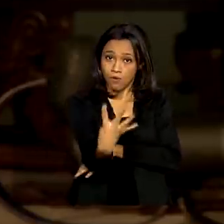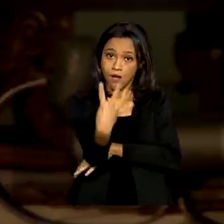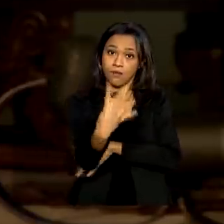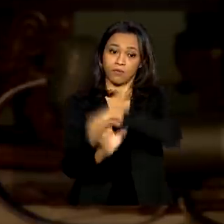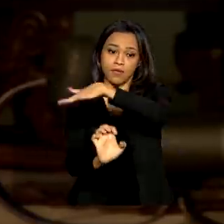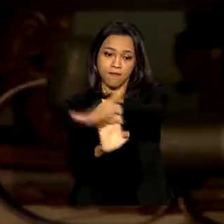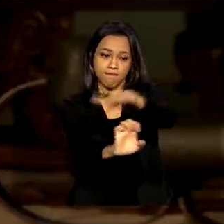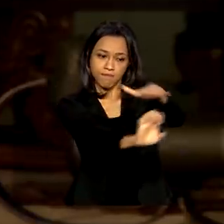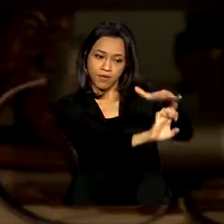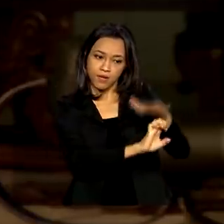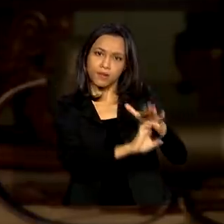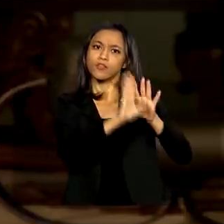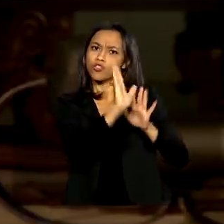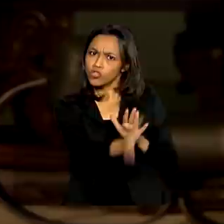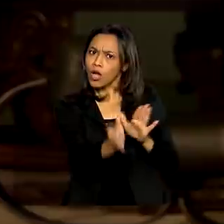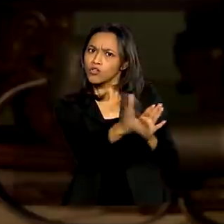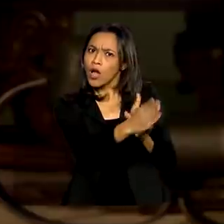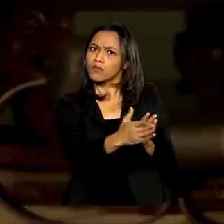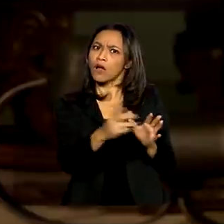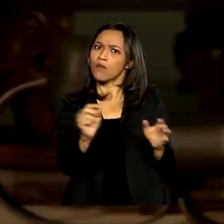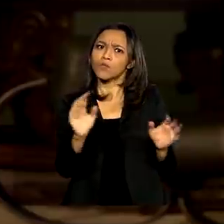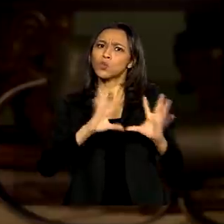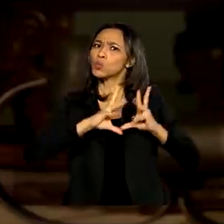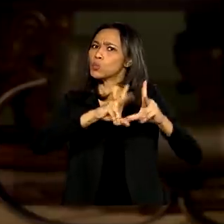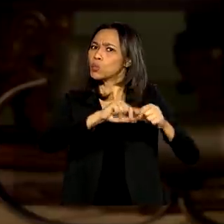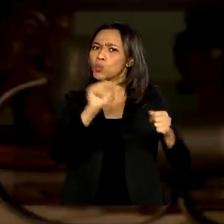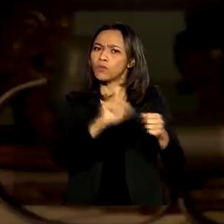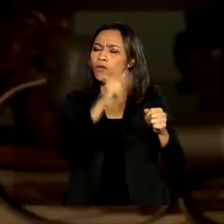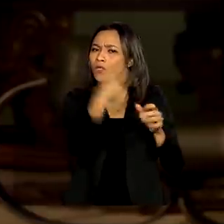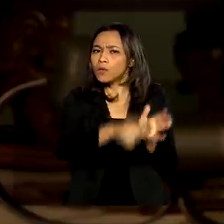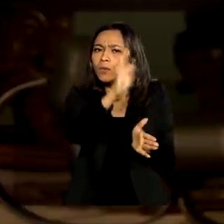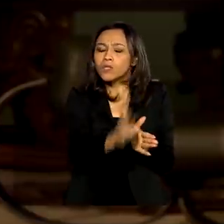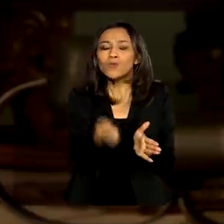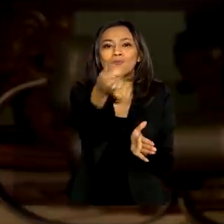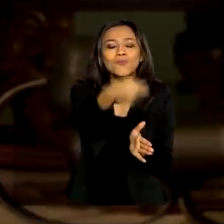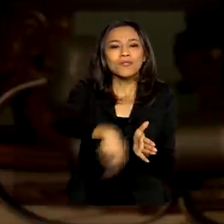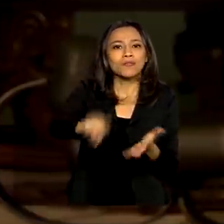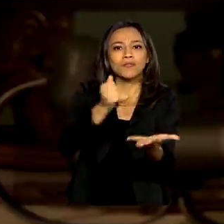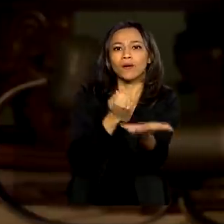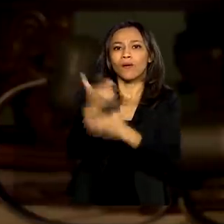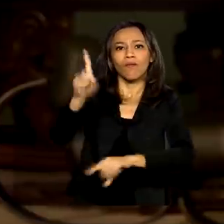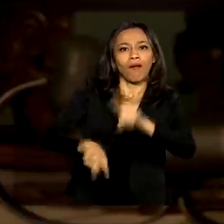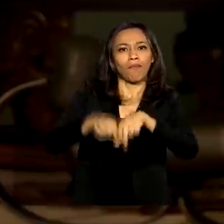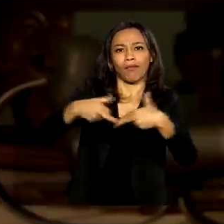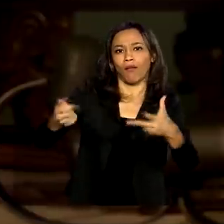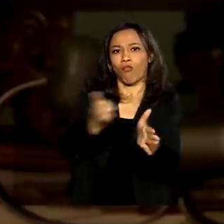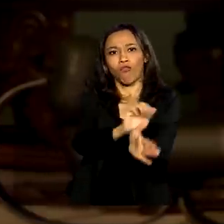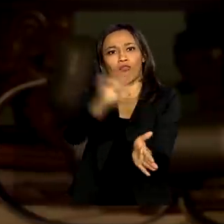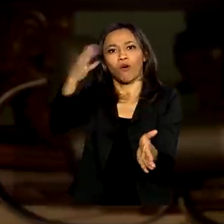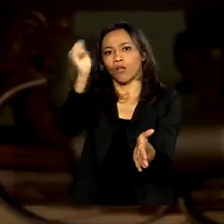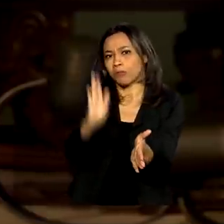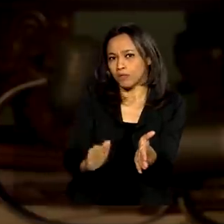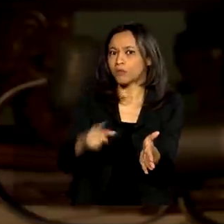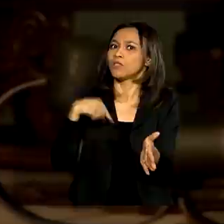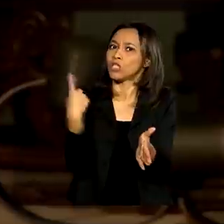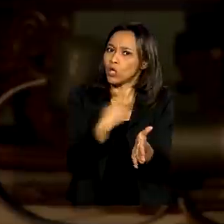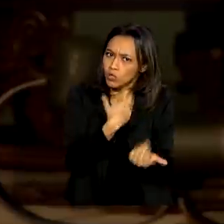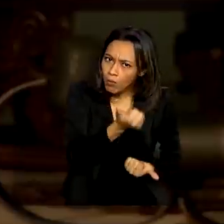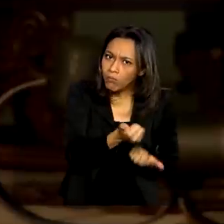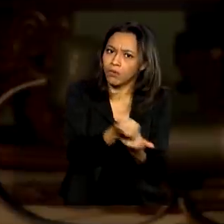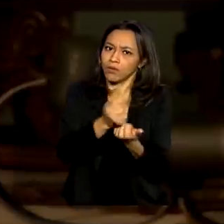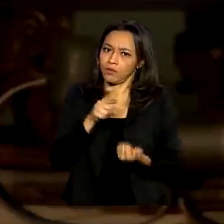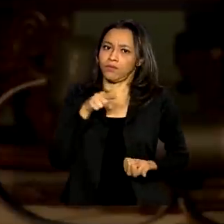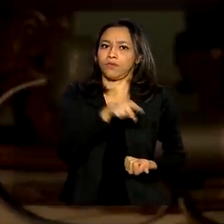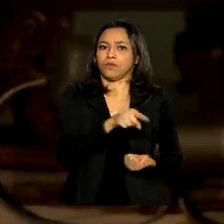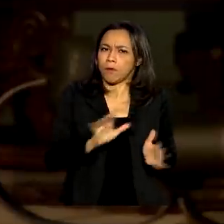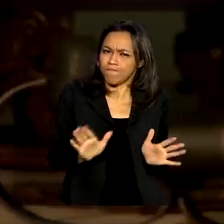desenvolveram o ventilador completamente no Brasil, sem nenhuma peça importada. E nós também estamos investindo nisso para escalar